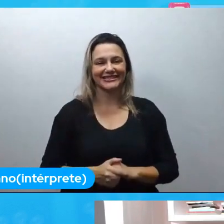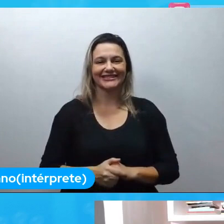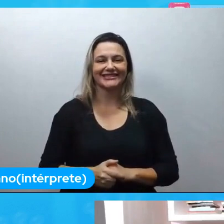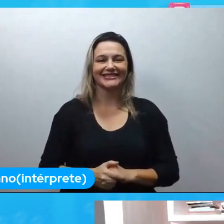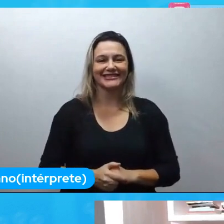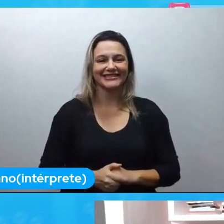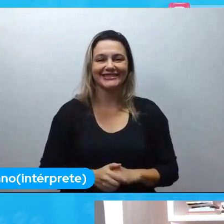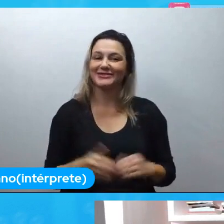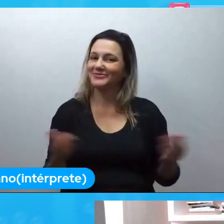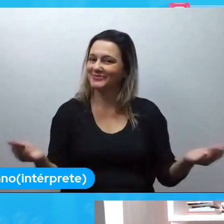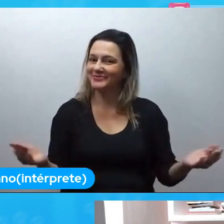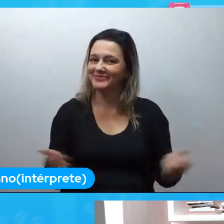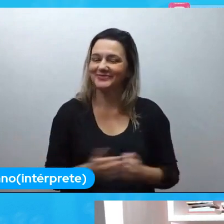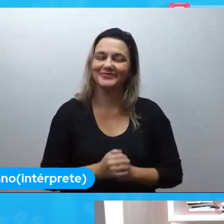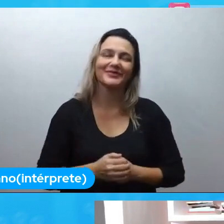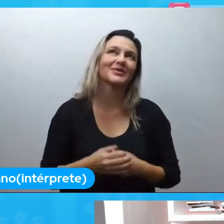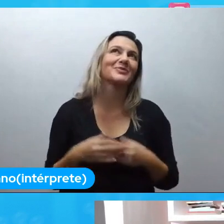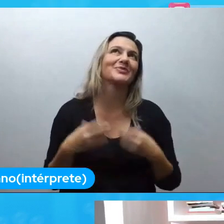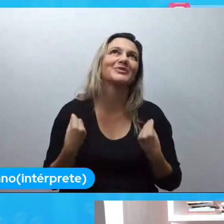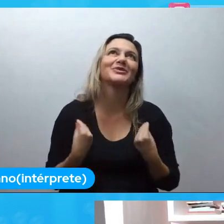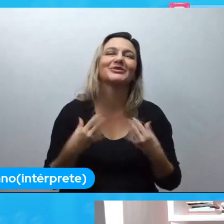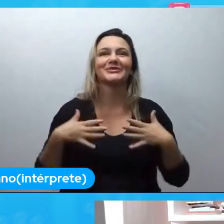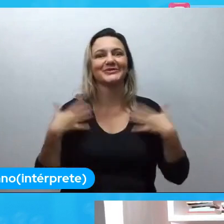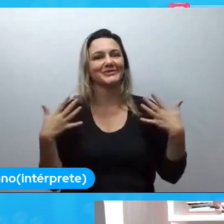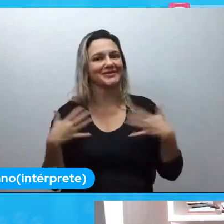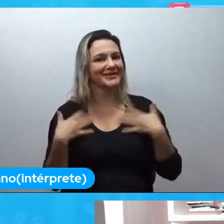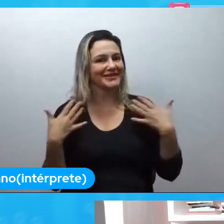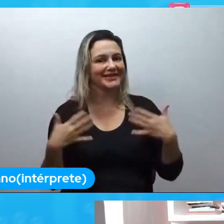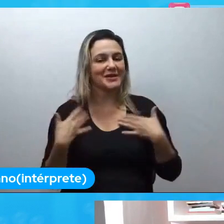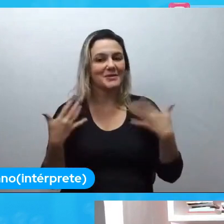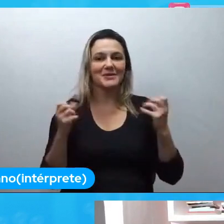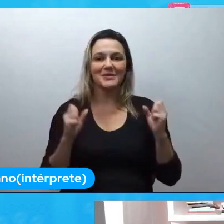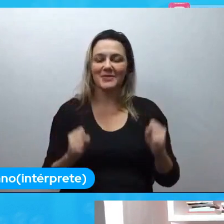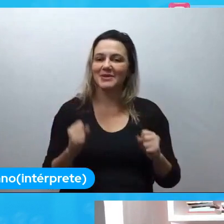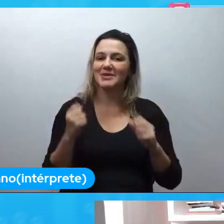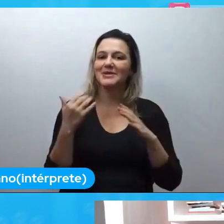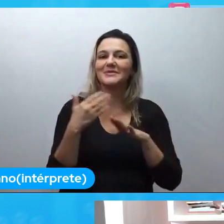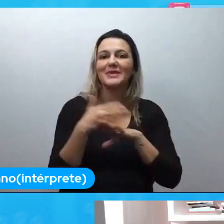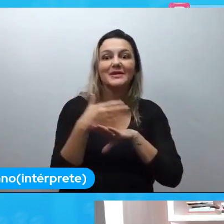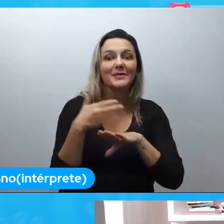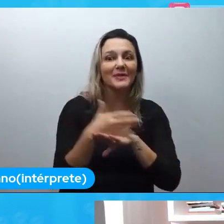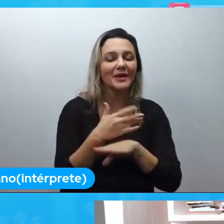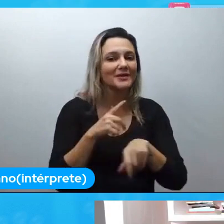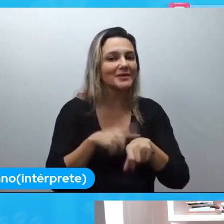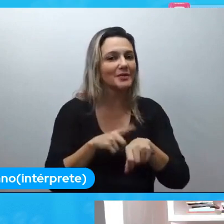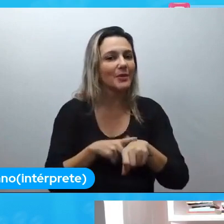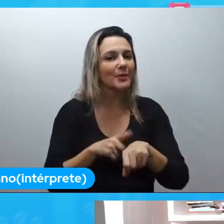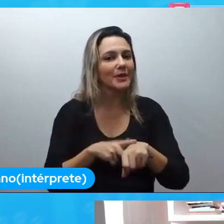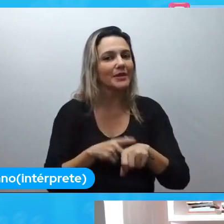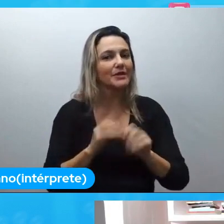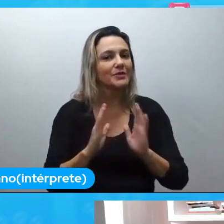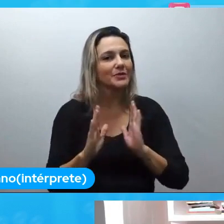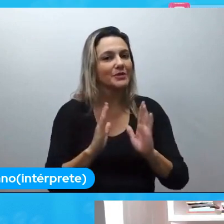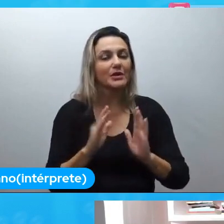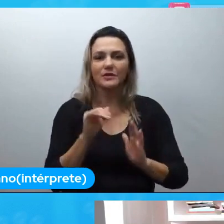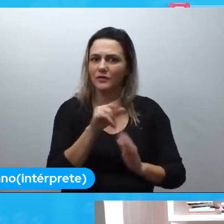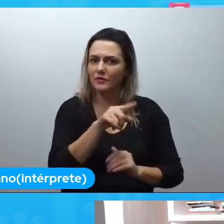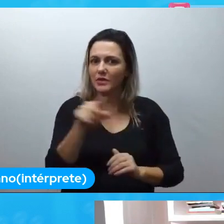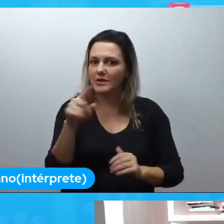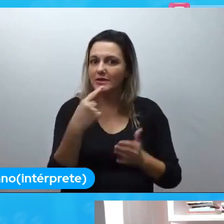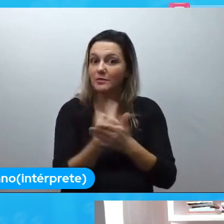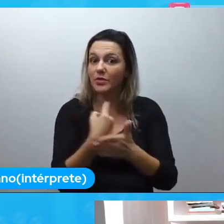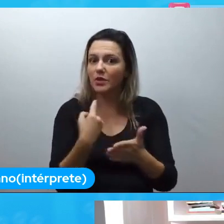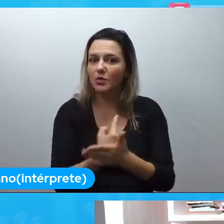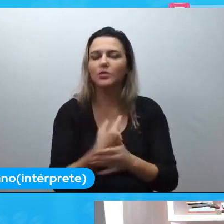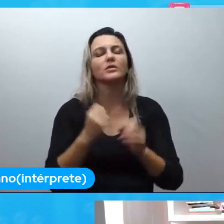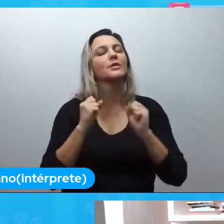E aí, assim, estou muito, muito contente de estar podendo participar desse momento. Caso vocês tenham perguntas, vocês podem fazer no